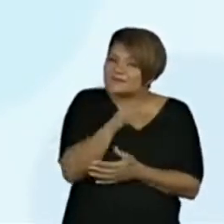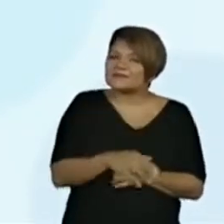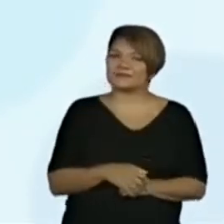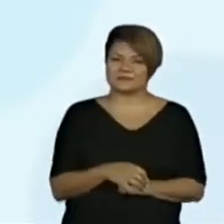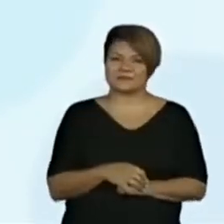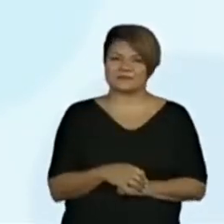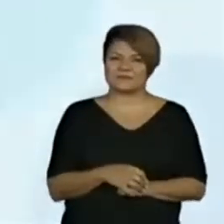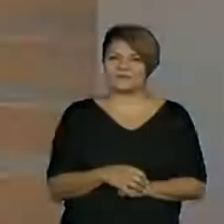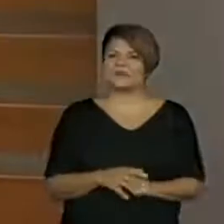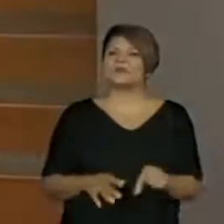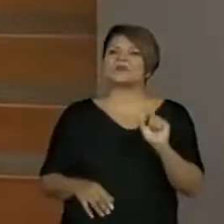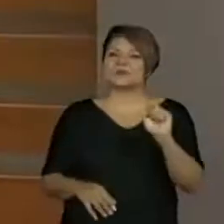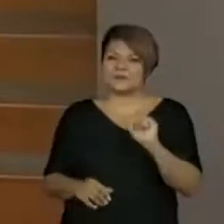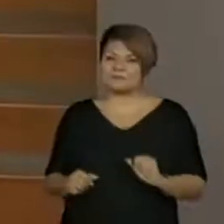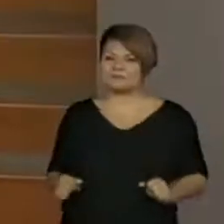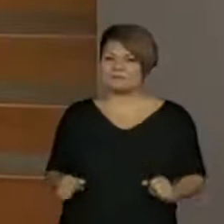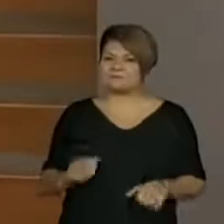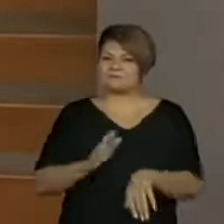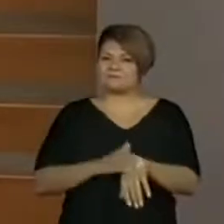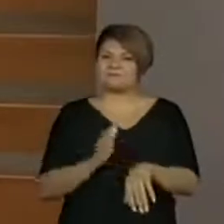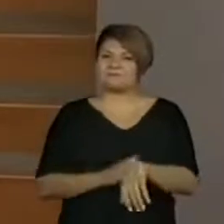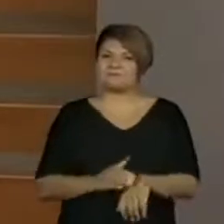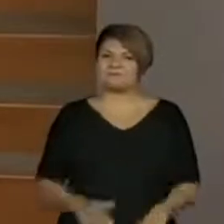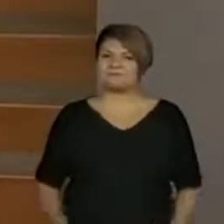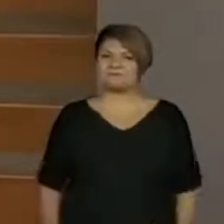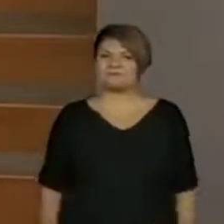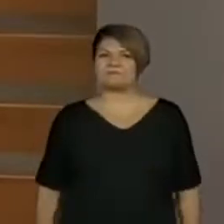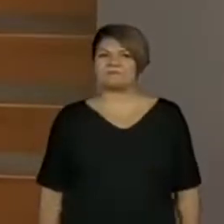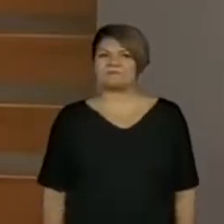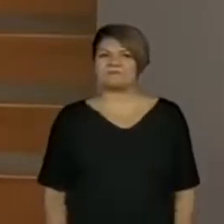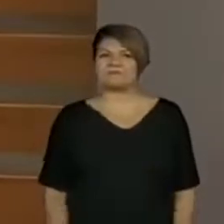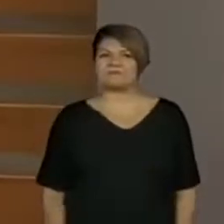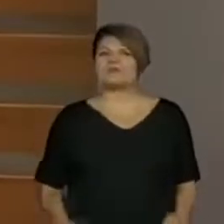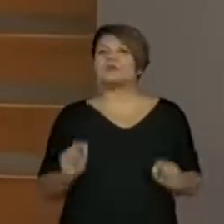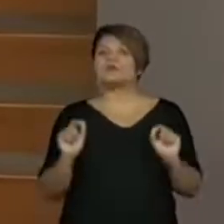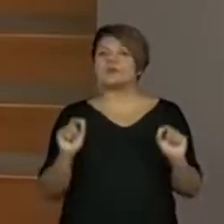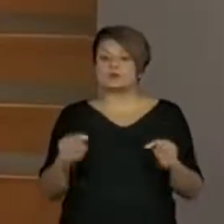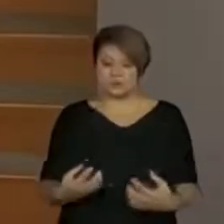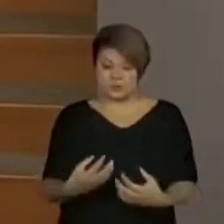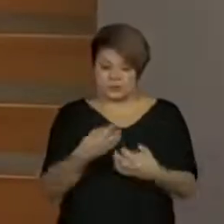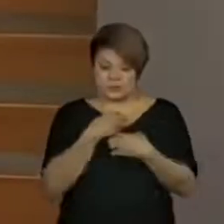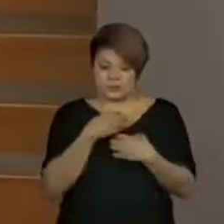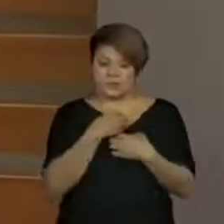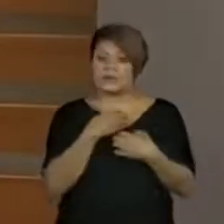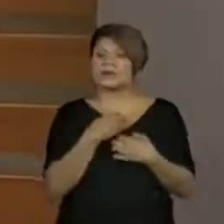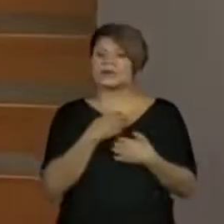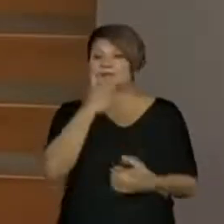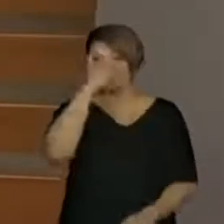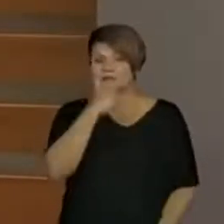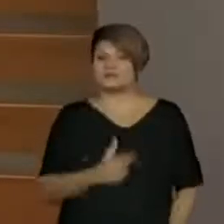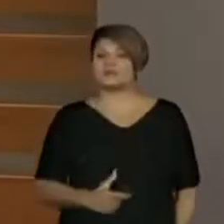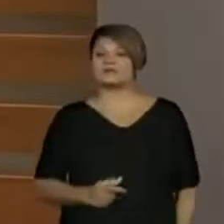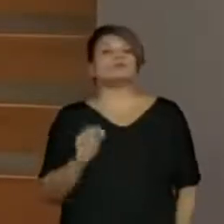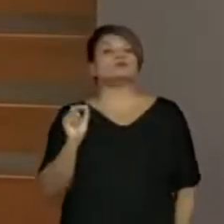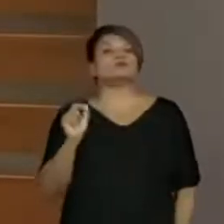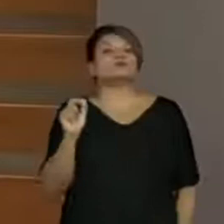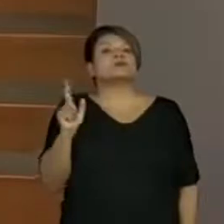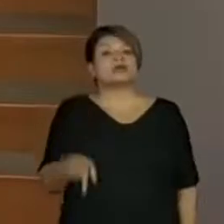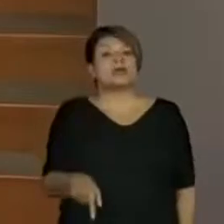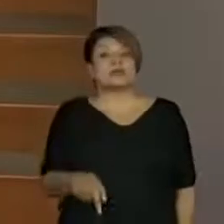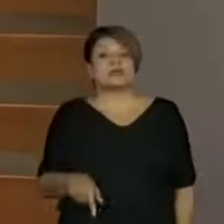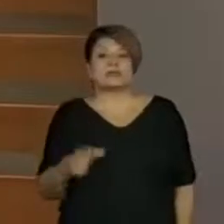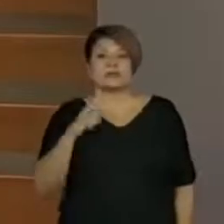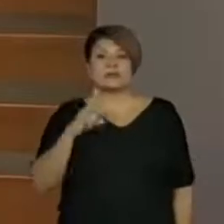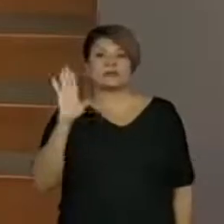O que será que eles vão fazer ali? Quem que são? Quais são os comportamentos? O que é? Será que tem o